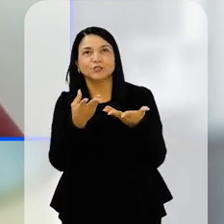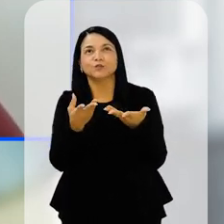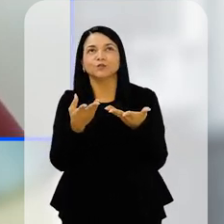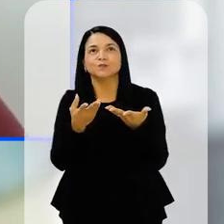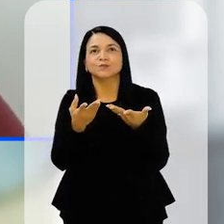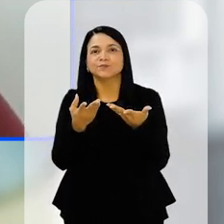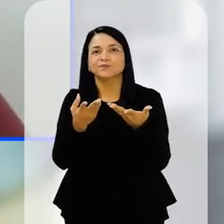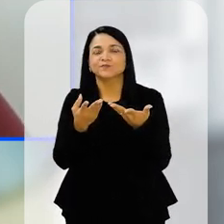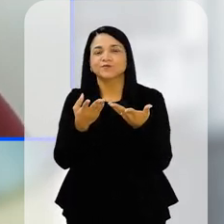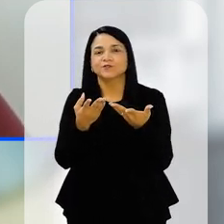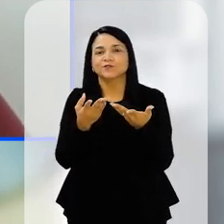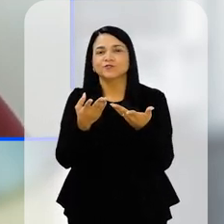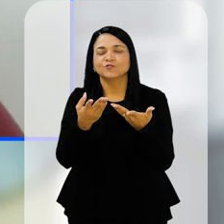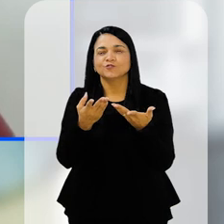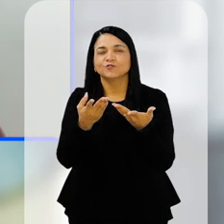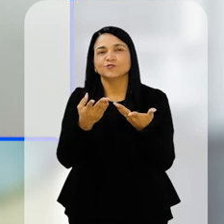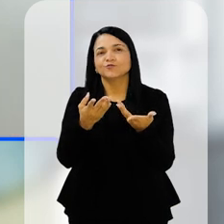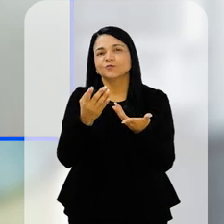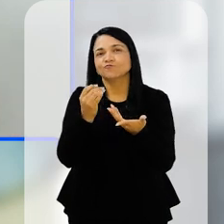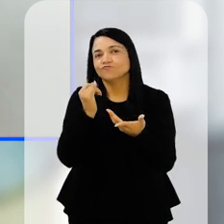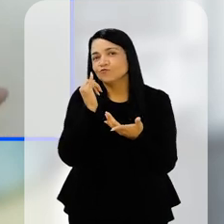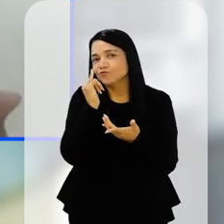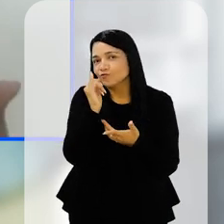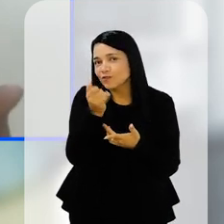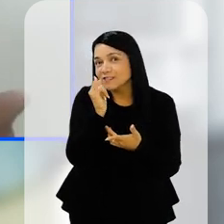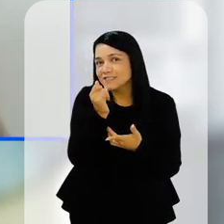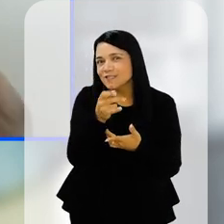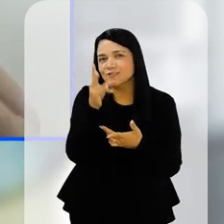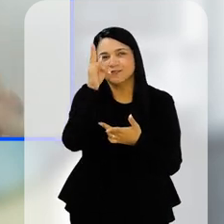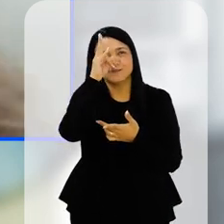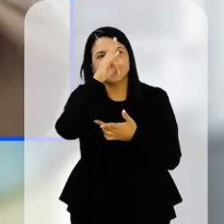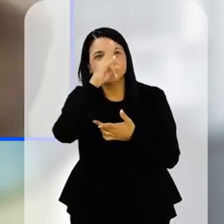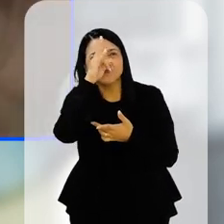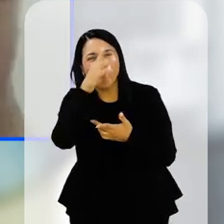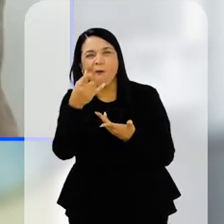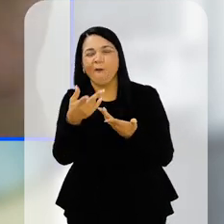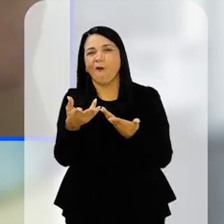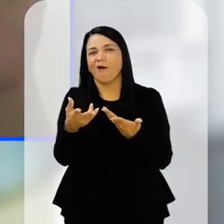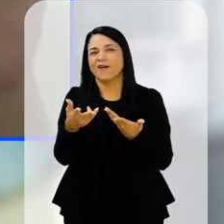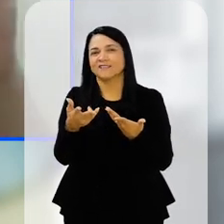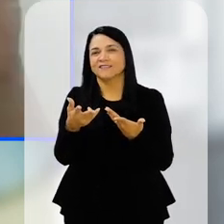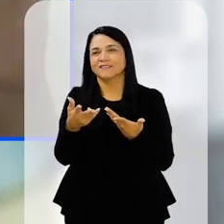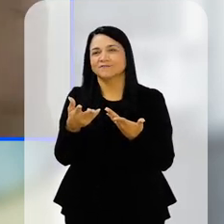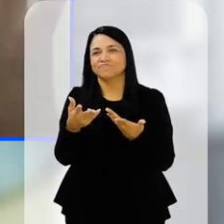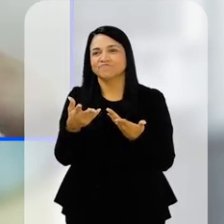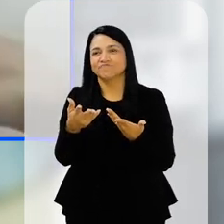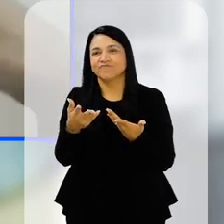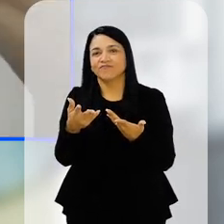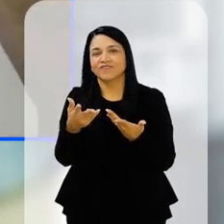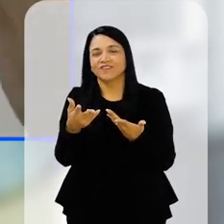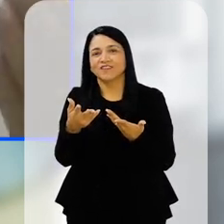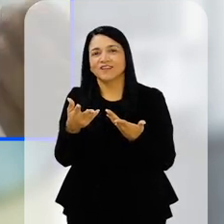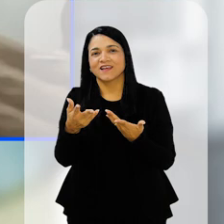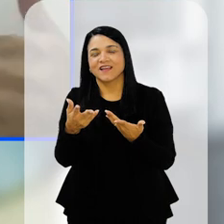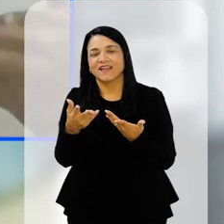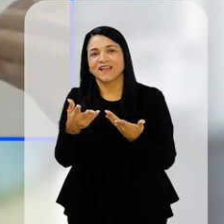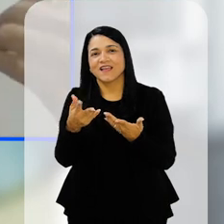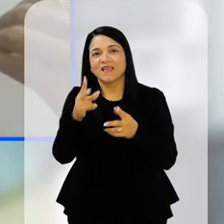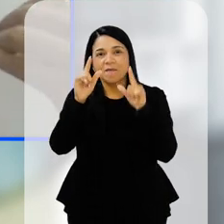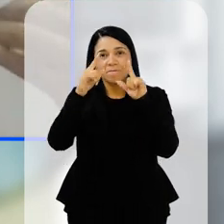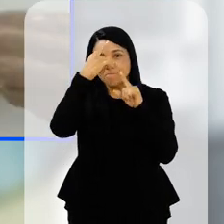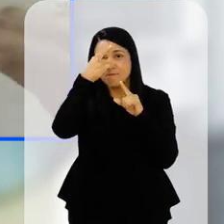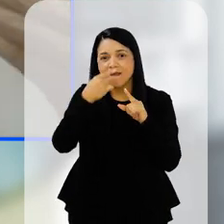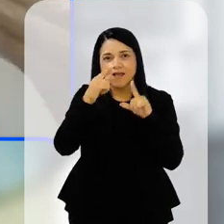voltada para pegar as partes, que é que constitui, não, quer dizer, ler um texto,